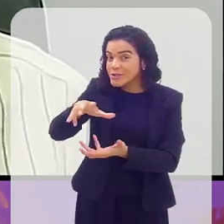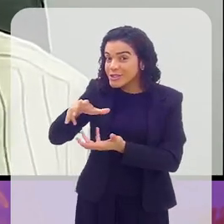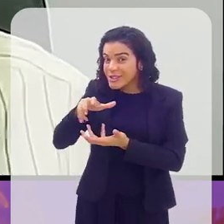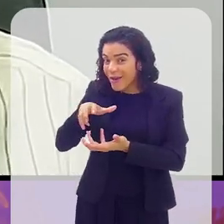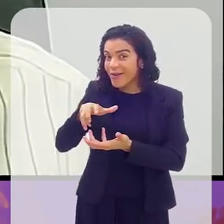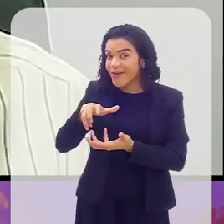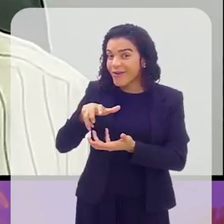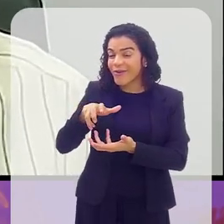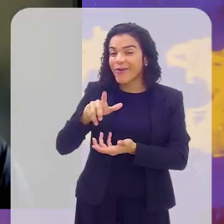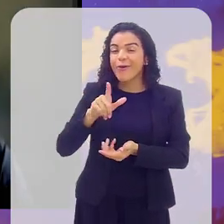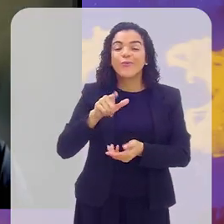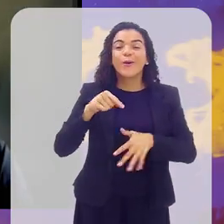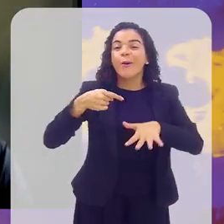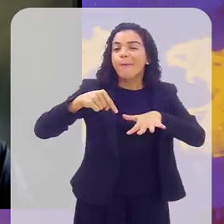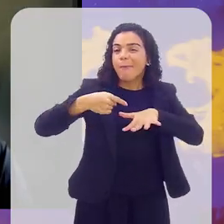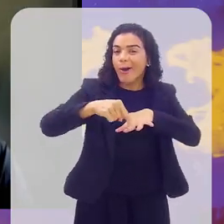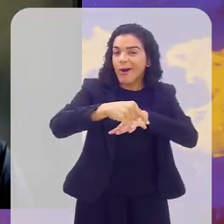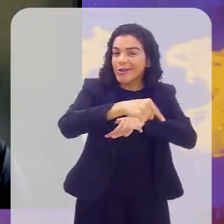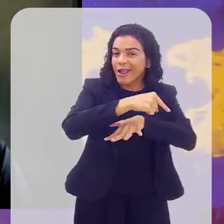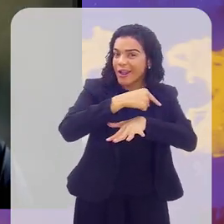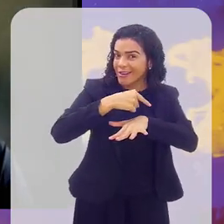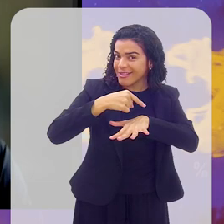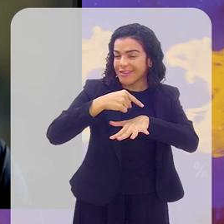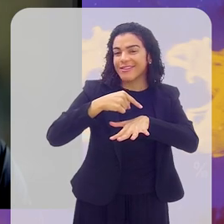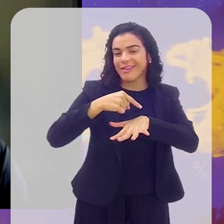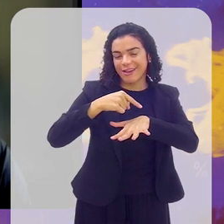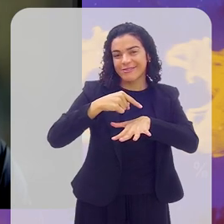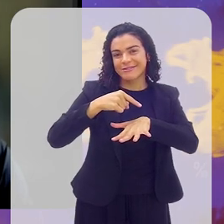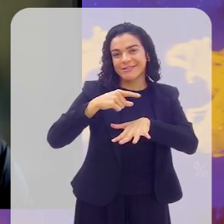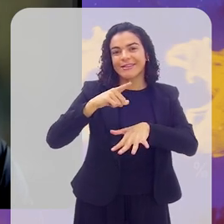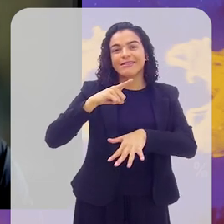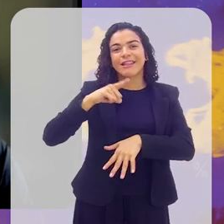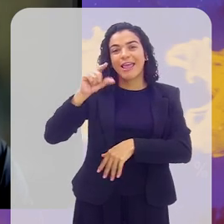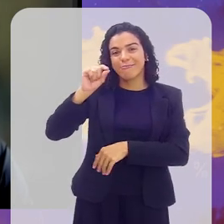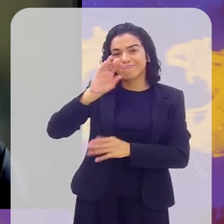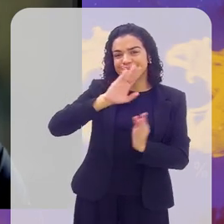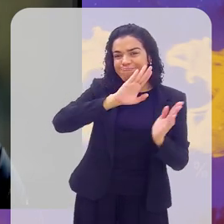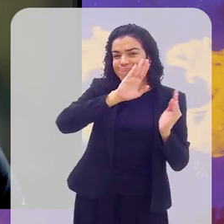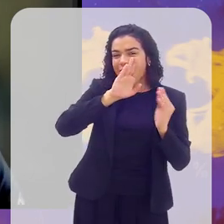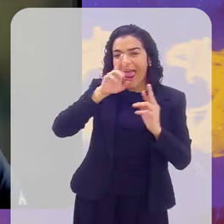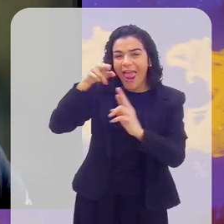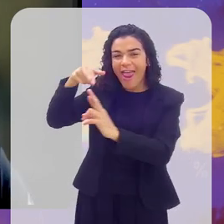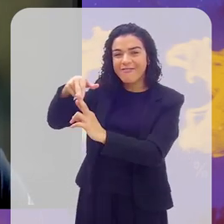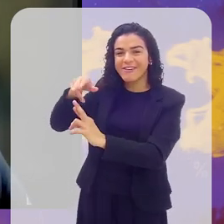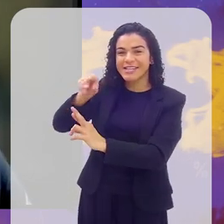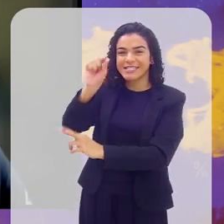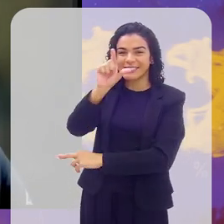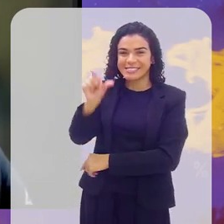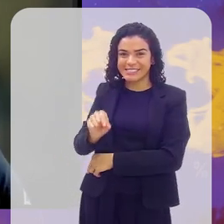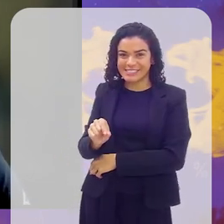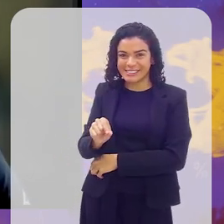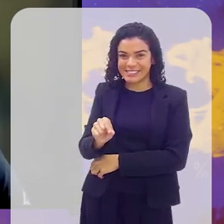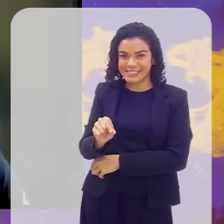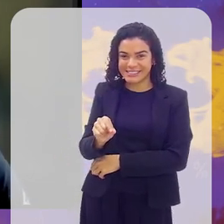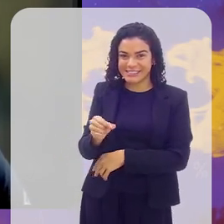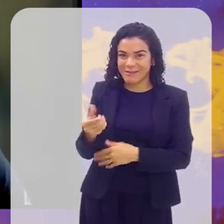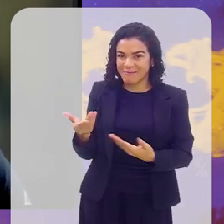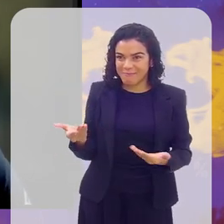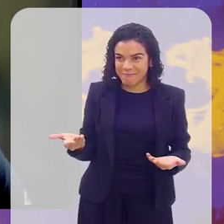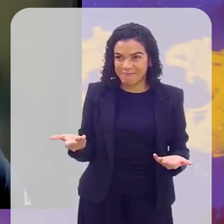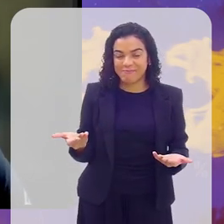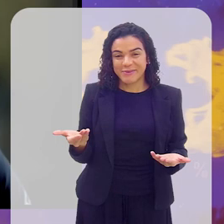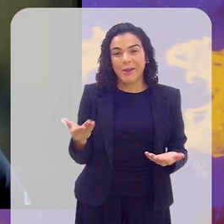campeão mundial, num esporte que tem um domínio total na Itália. Então,